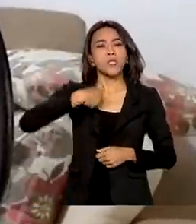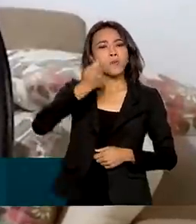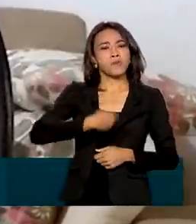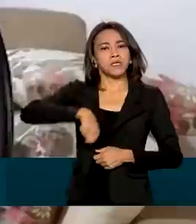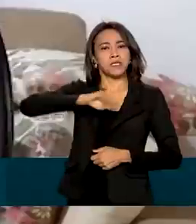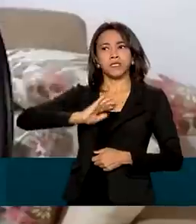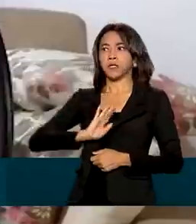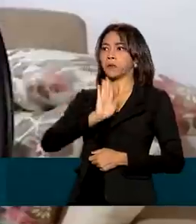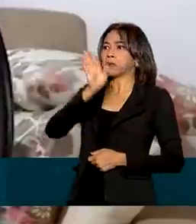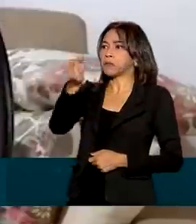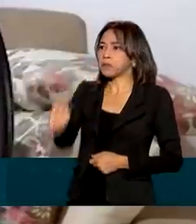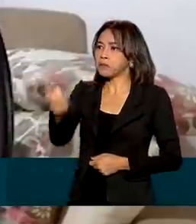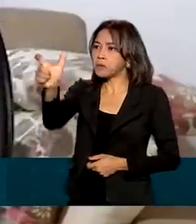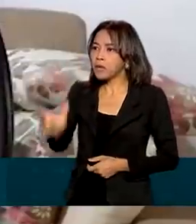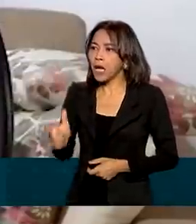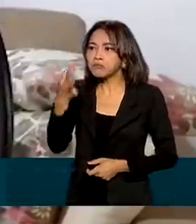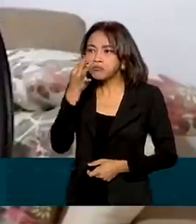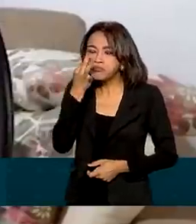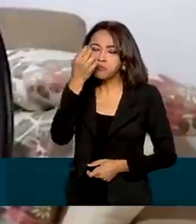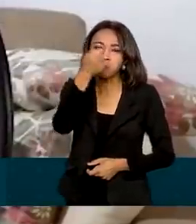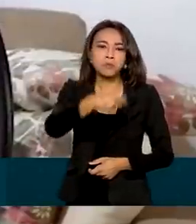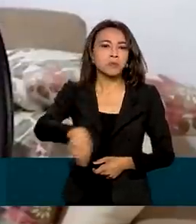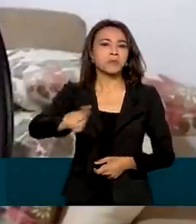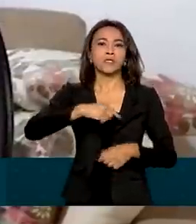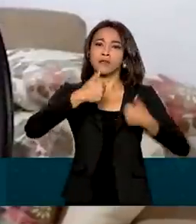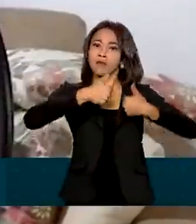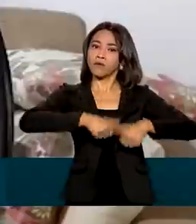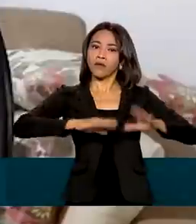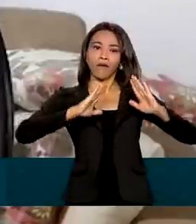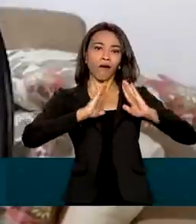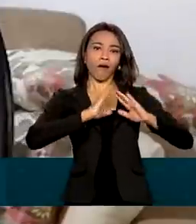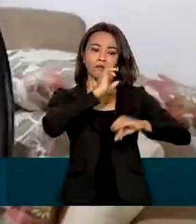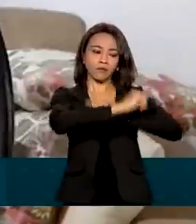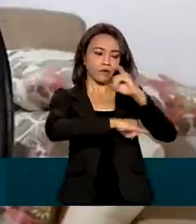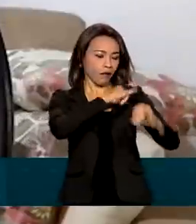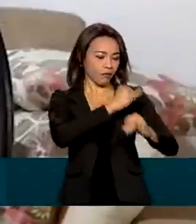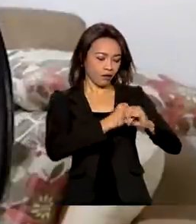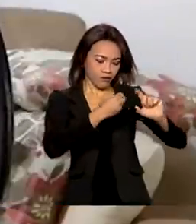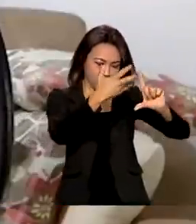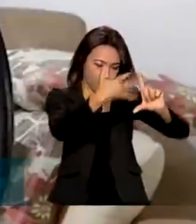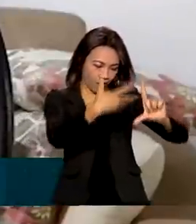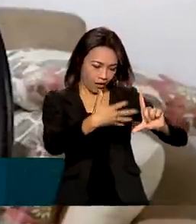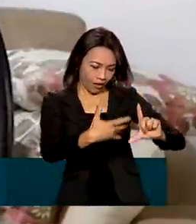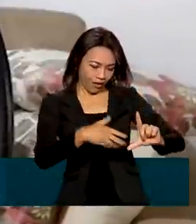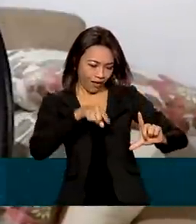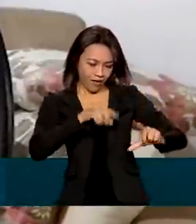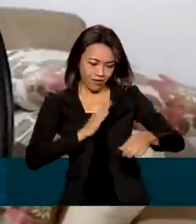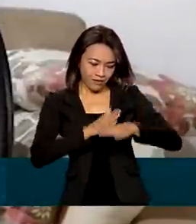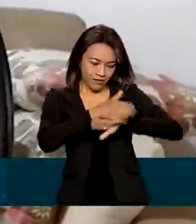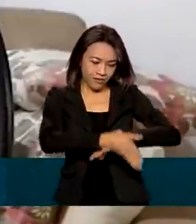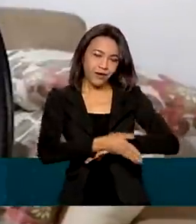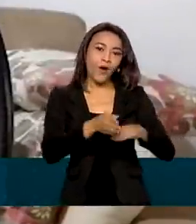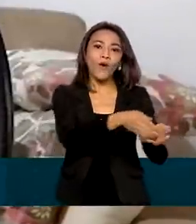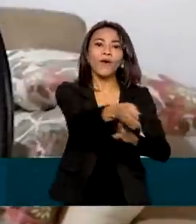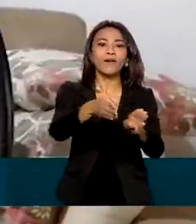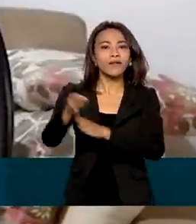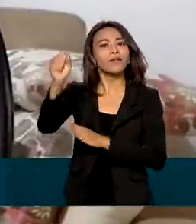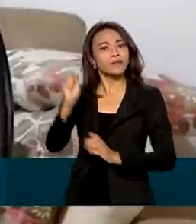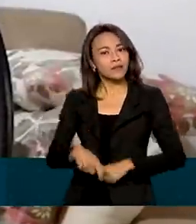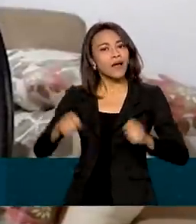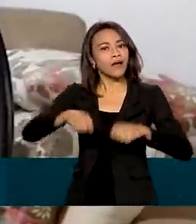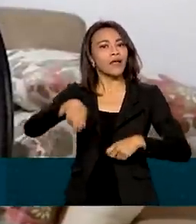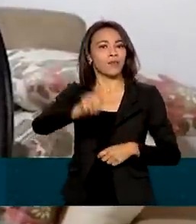deslocamento, no conforto do meu lar, da minha parte, só tenho a recomendar a utilização do